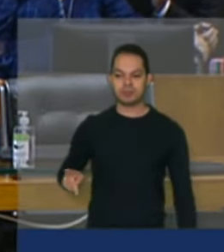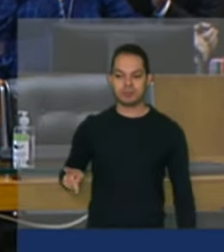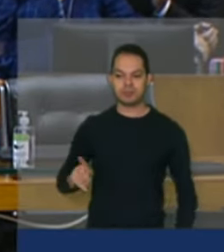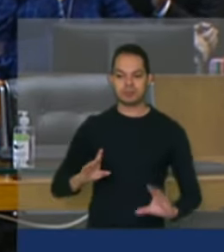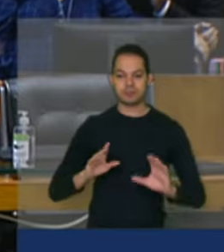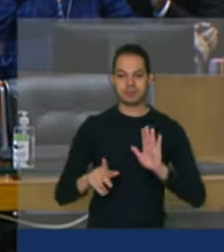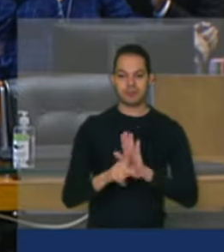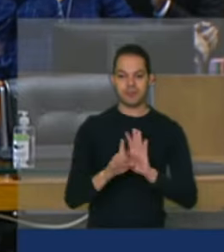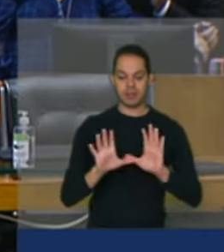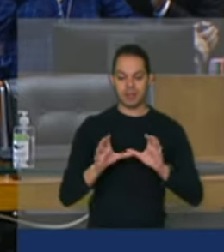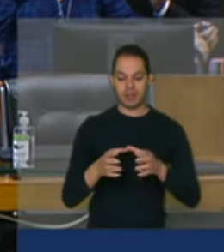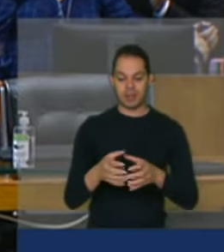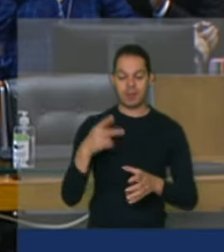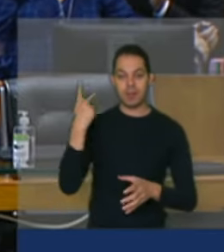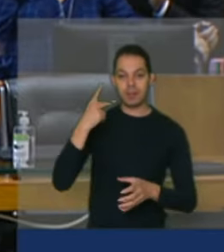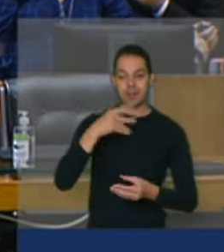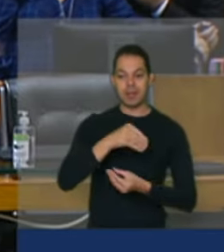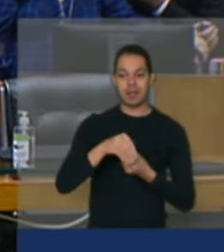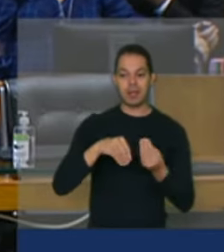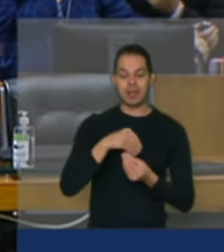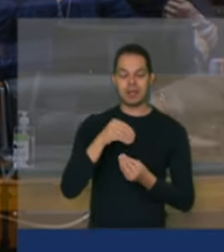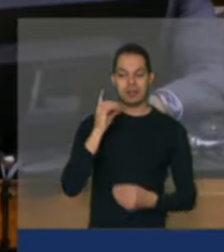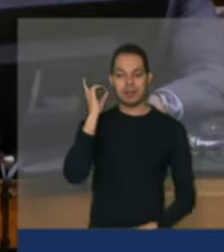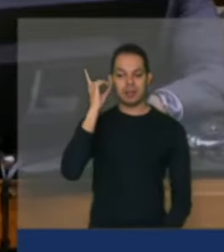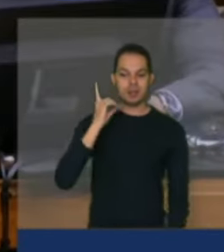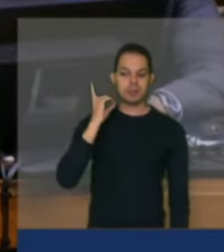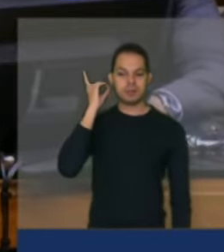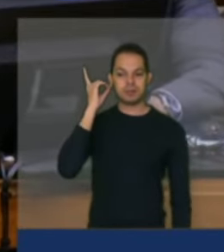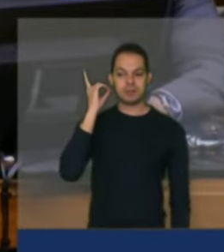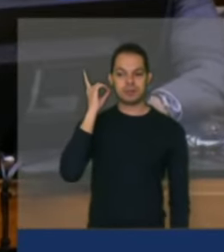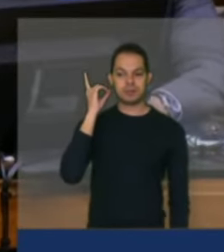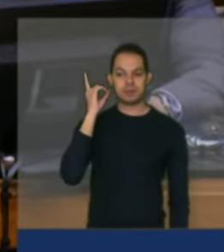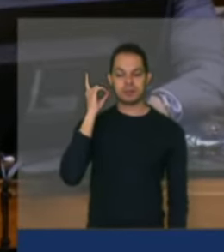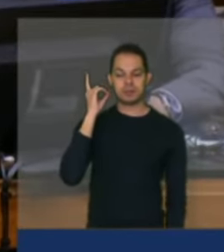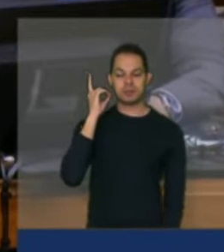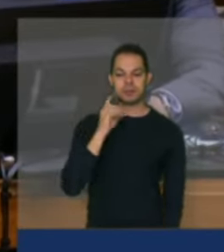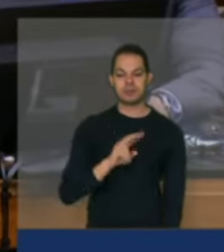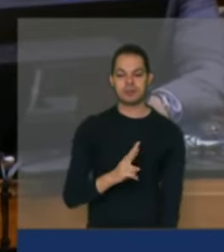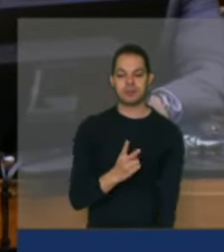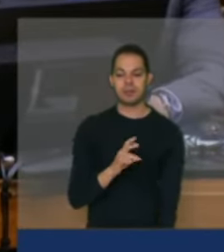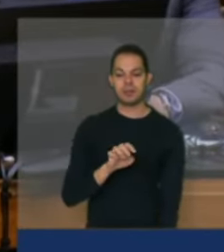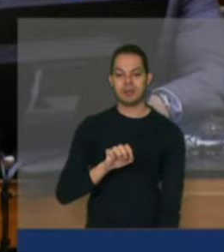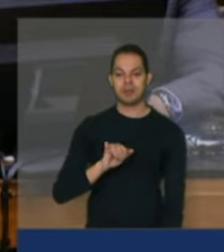Parlamentar Mista, o deputado Heitor Chu.